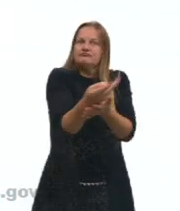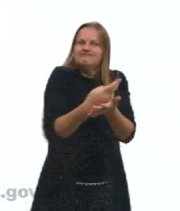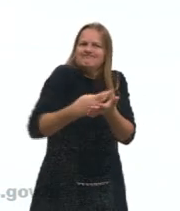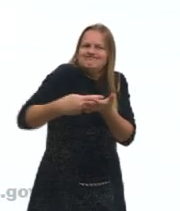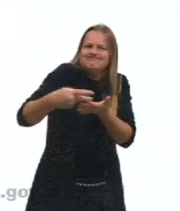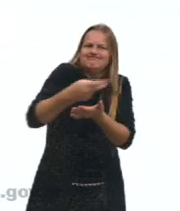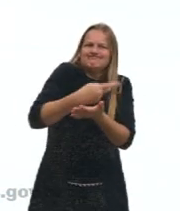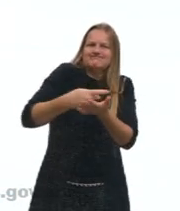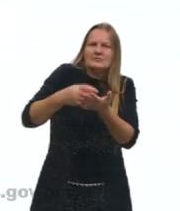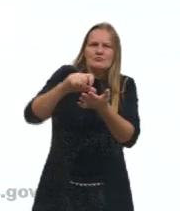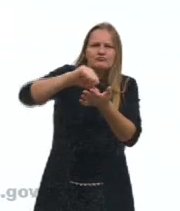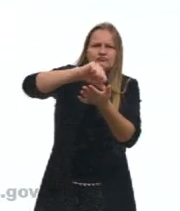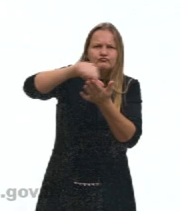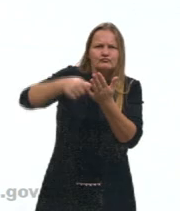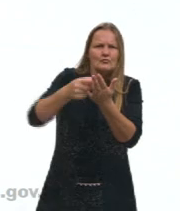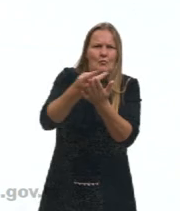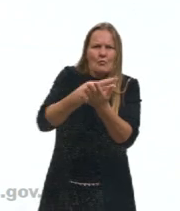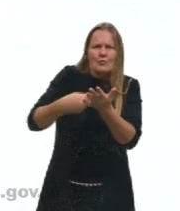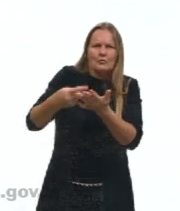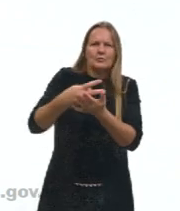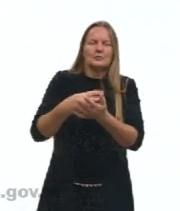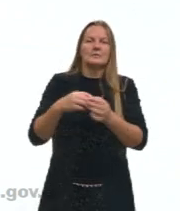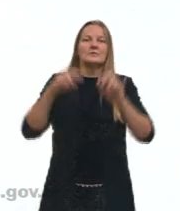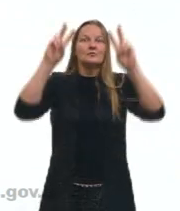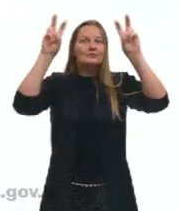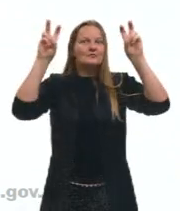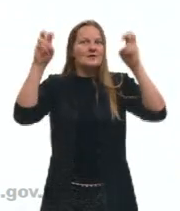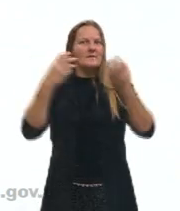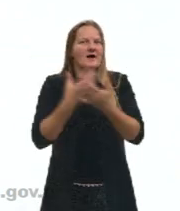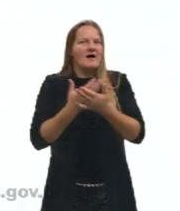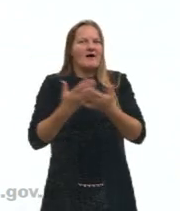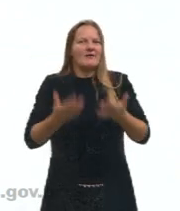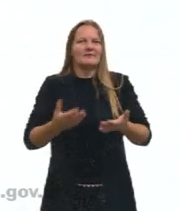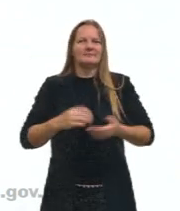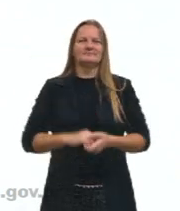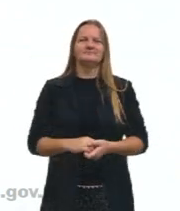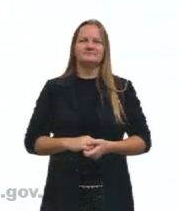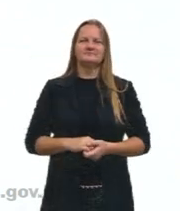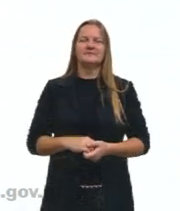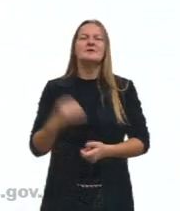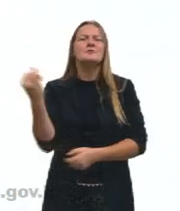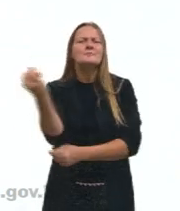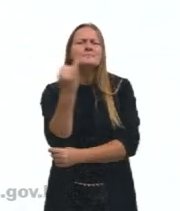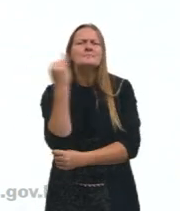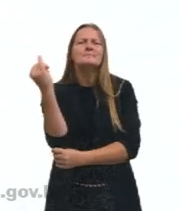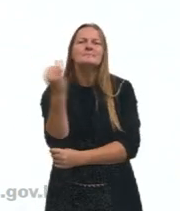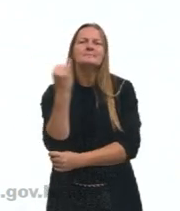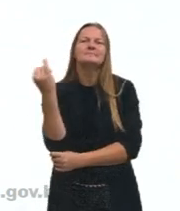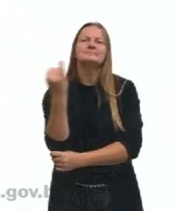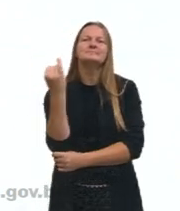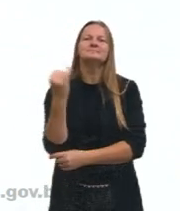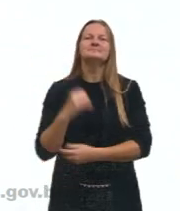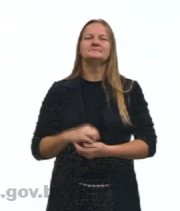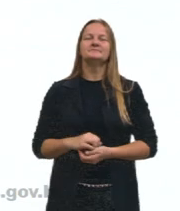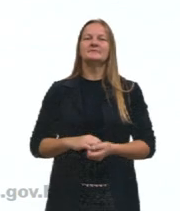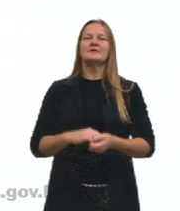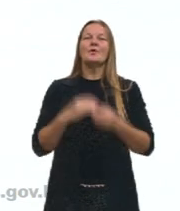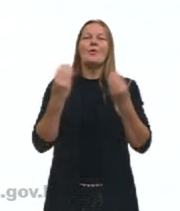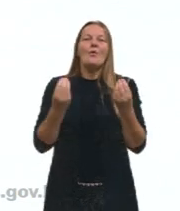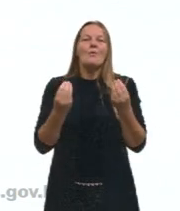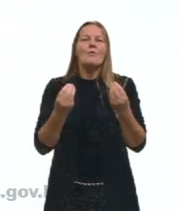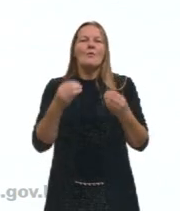Cartografia. Vamos dar continuidade a essa matéria tão boa, tá, gurizada? É importantíssima. Então, nós vamos ver